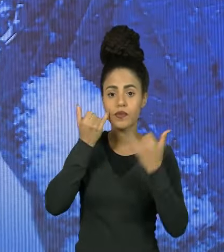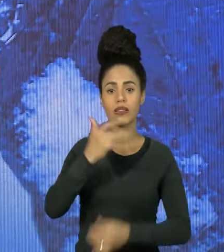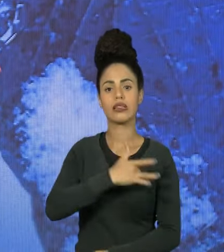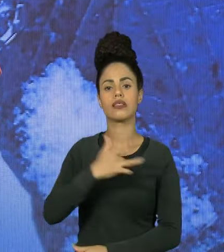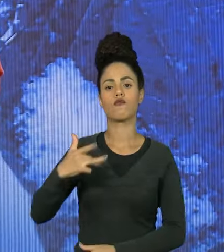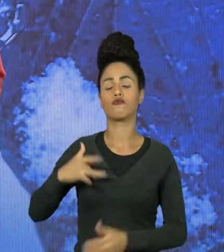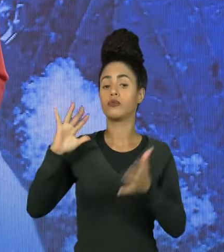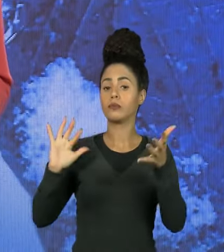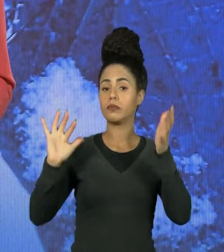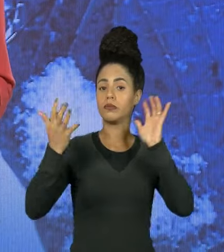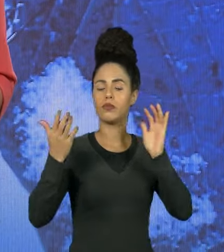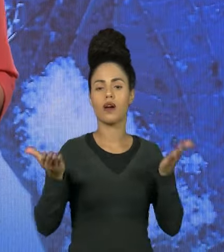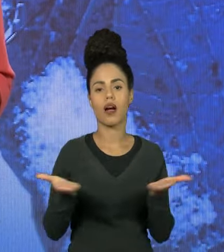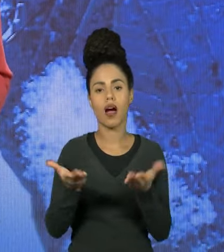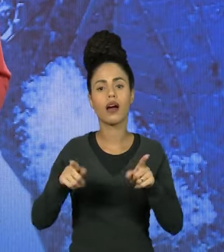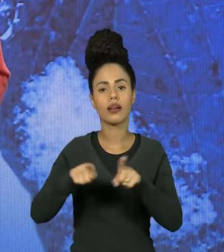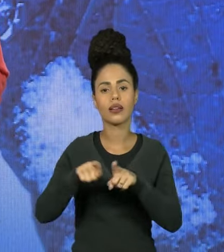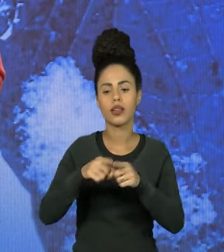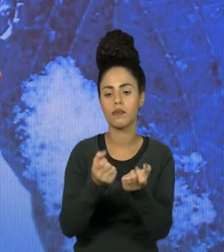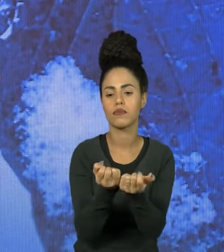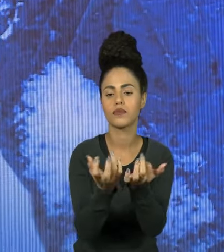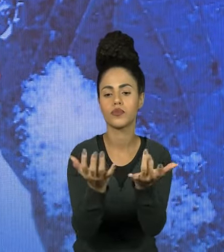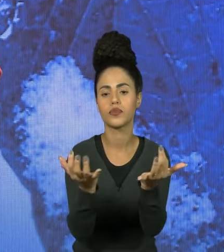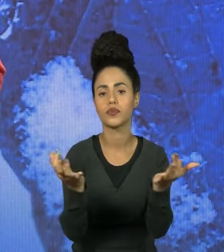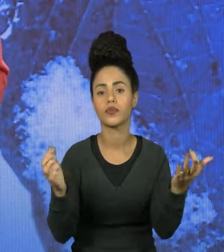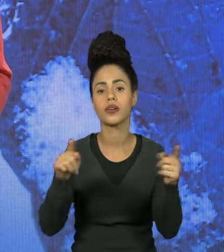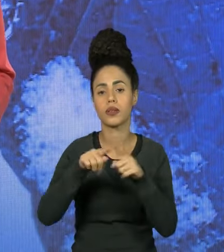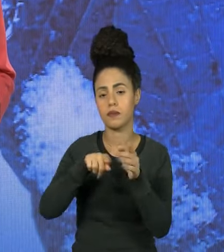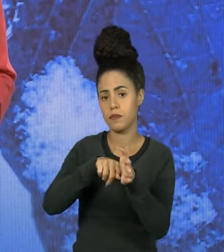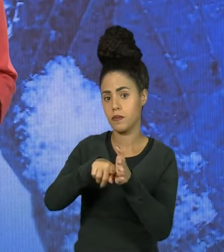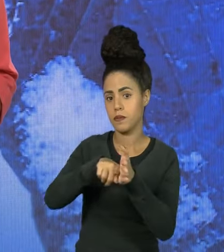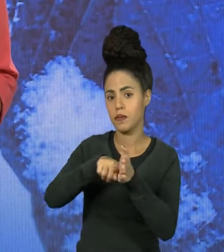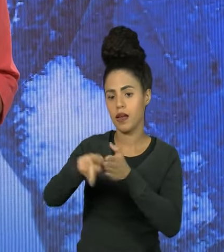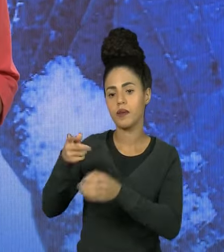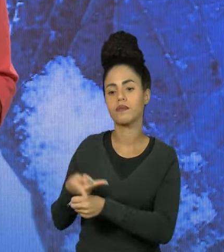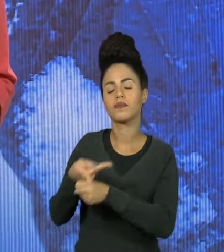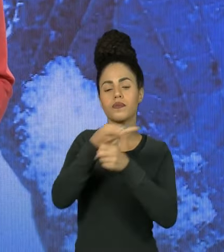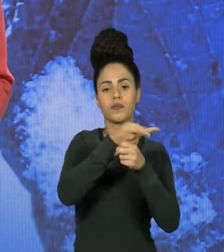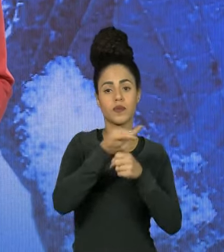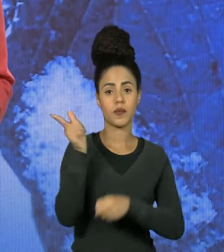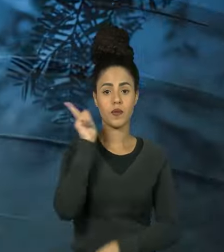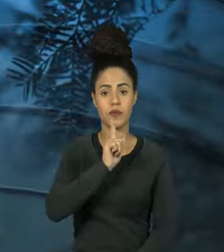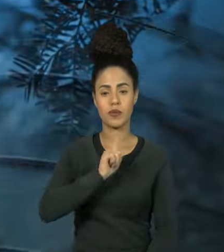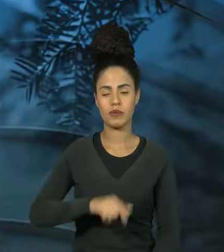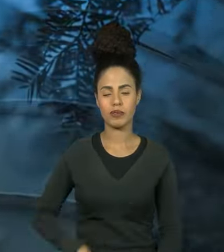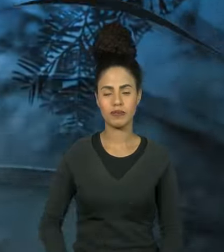mudança climática, horta urbana e a pesquisadora que ganhou o prêmio internacional.